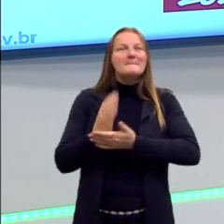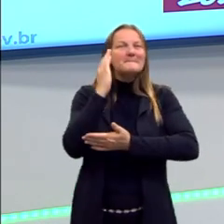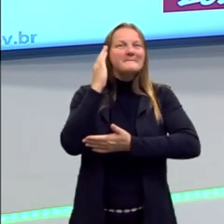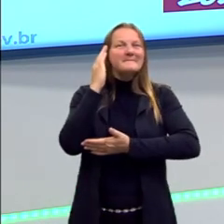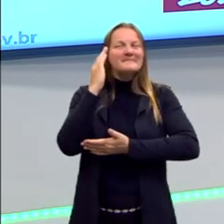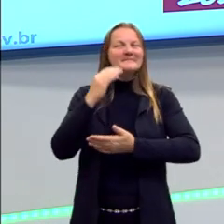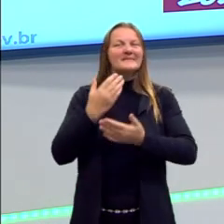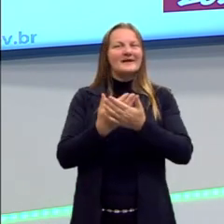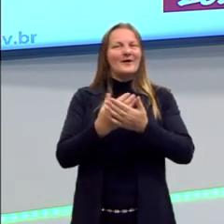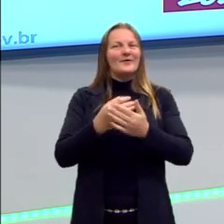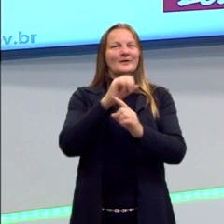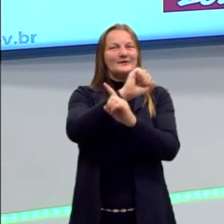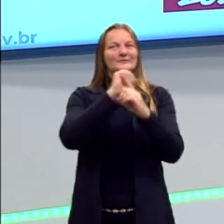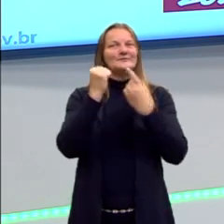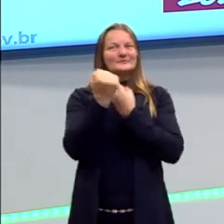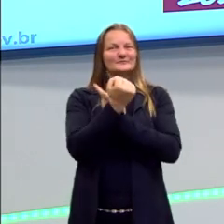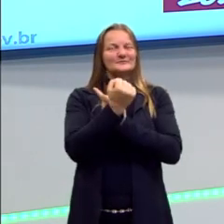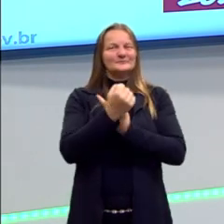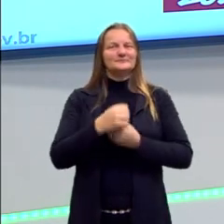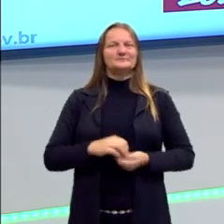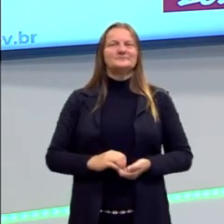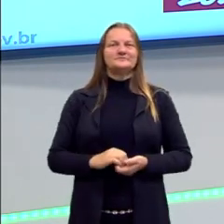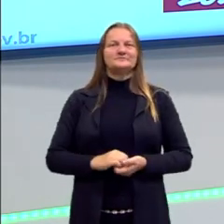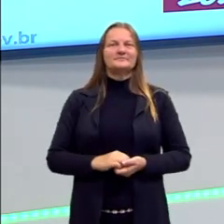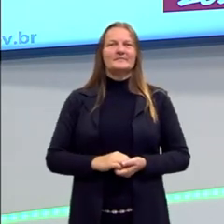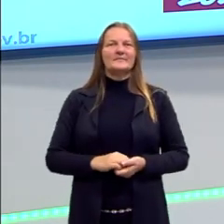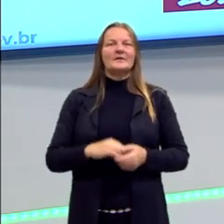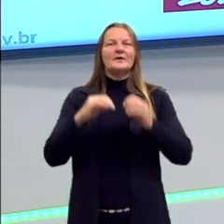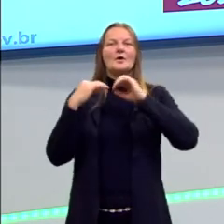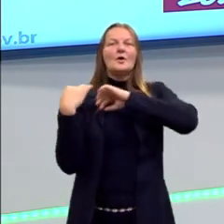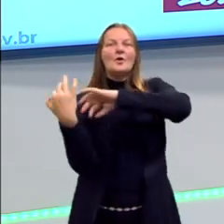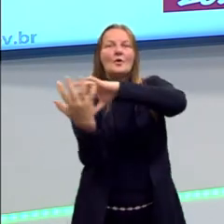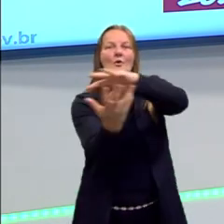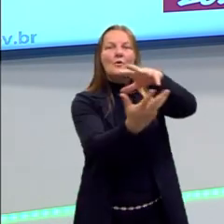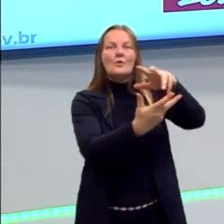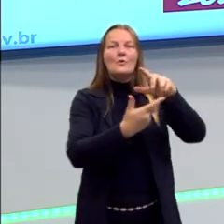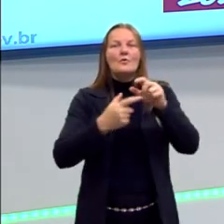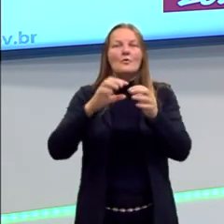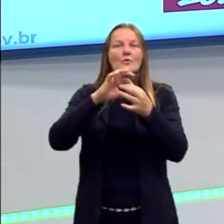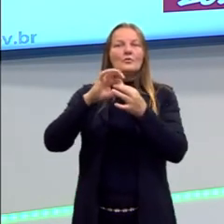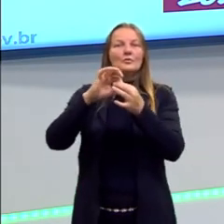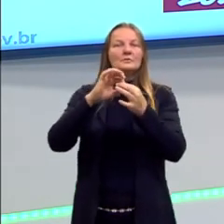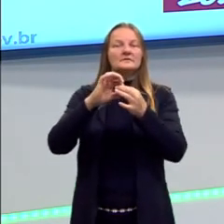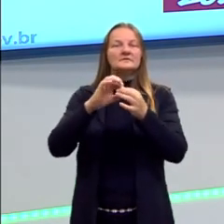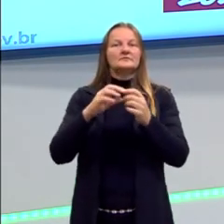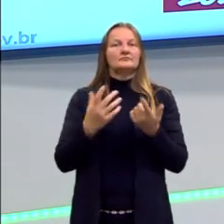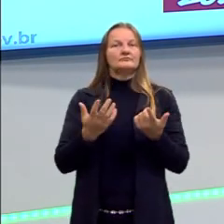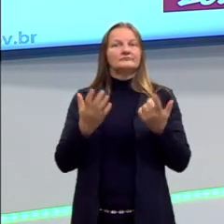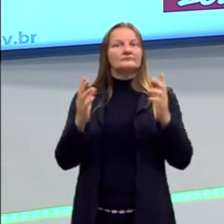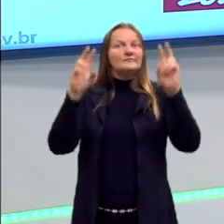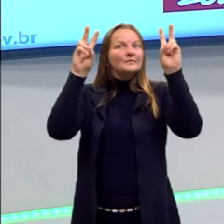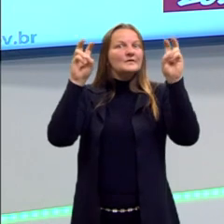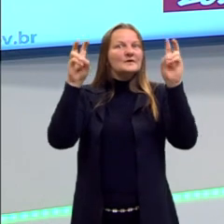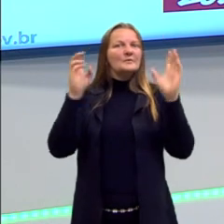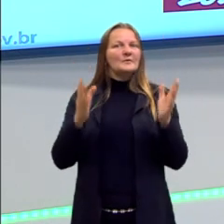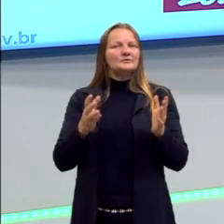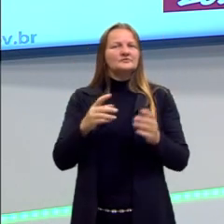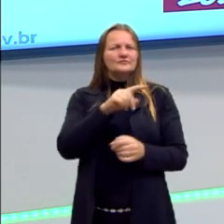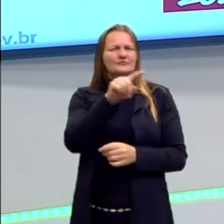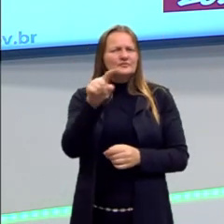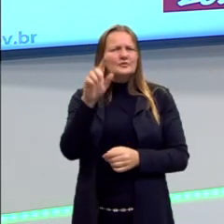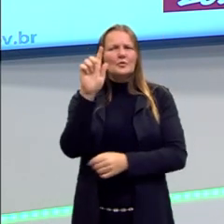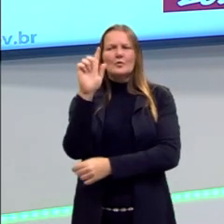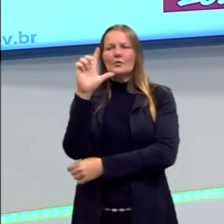mais uma aula de Sociologia Globalização. O tema que você certamente já tem